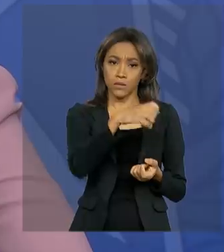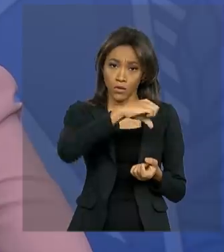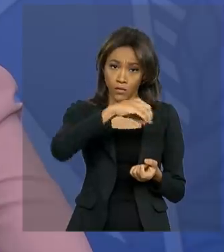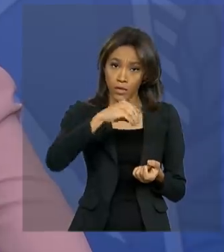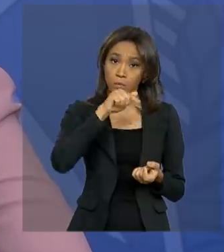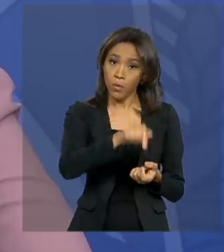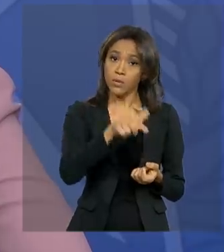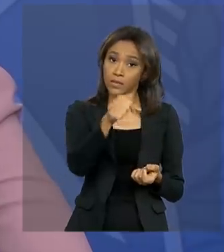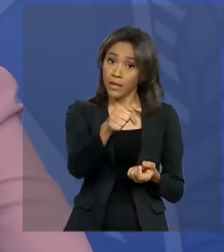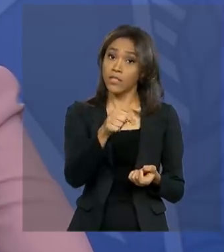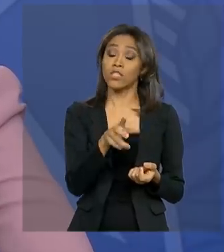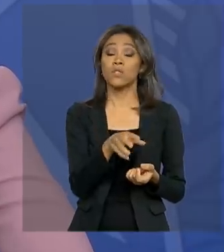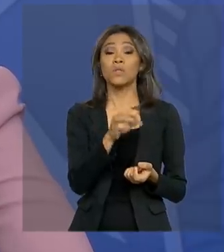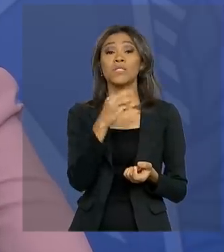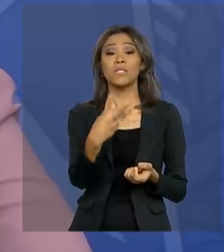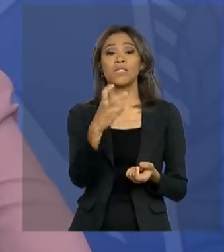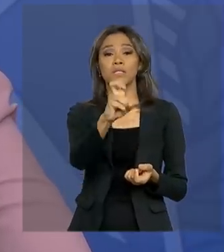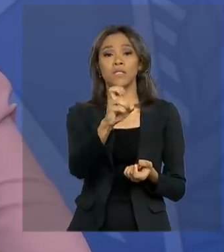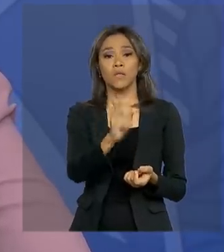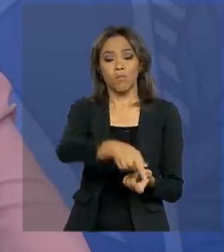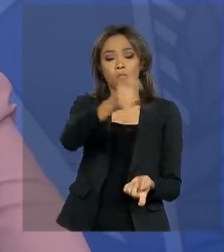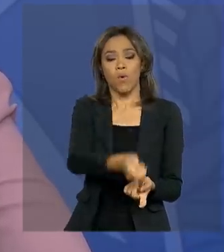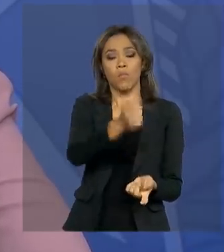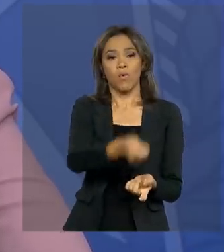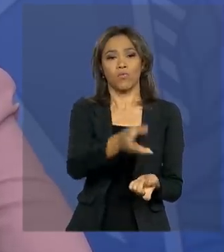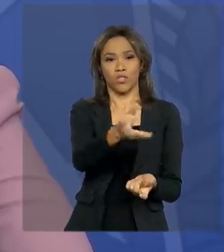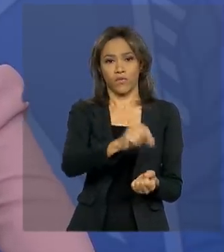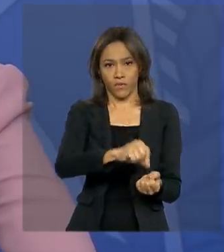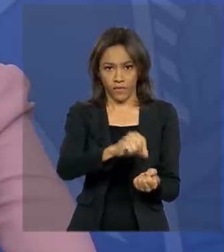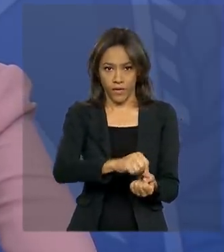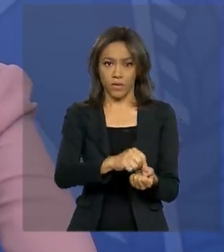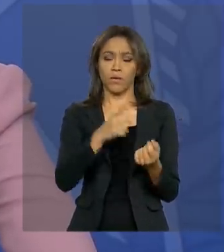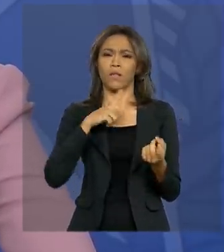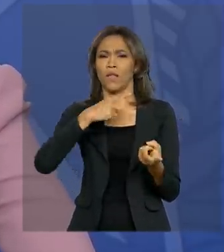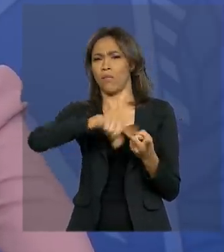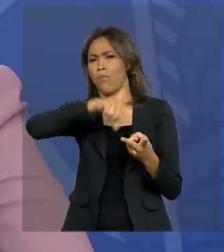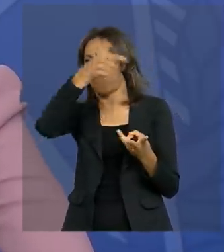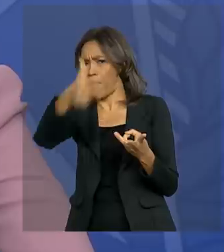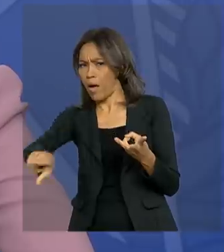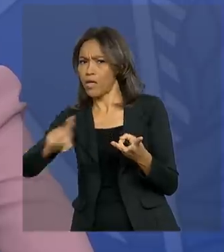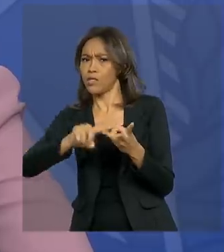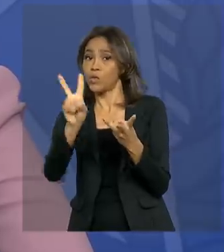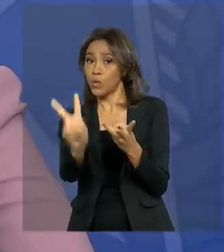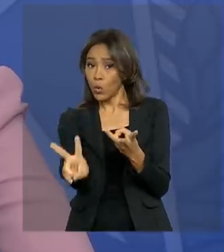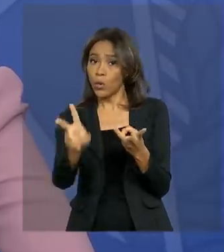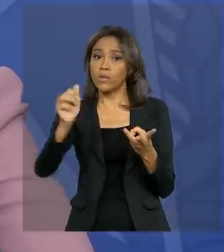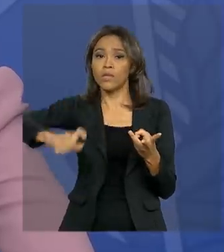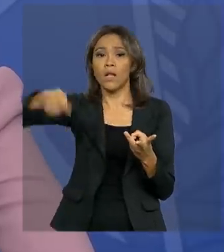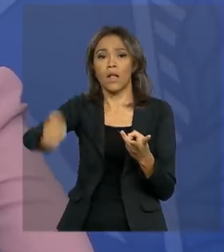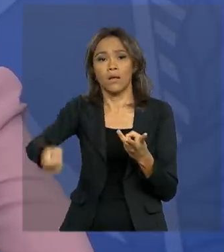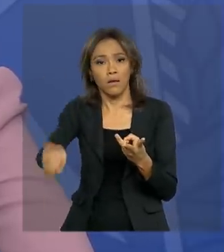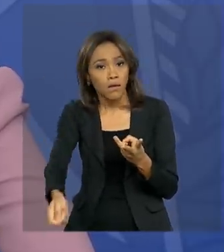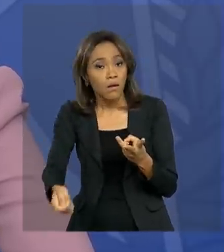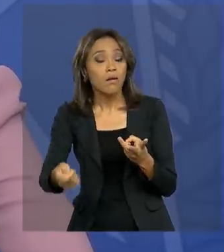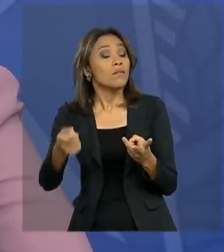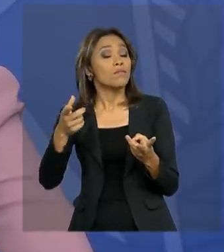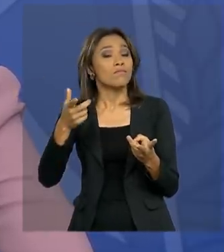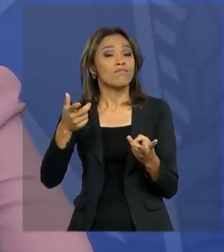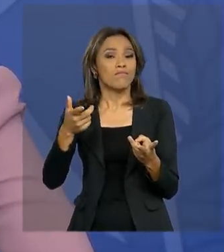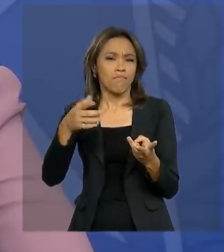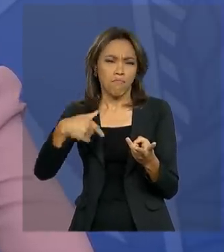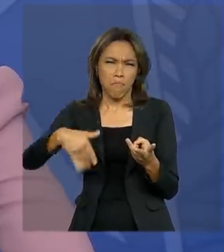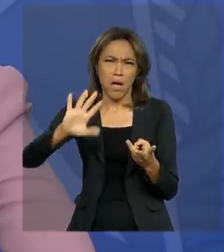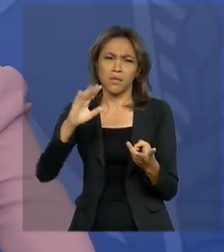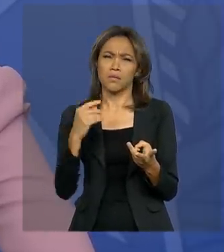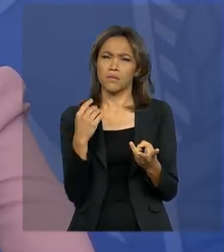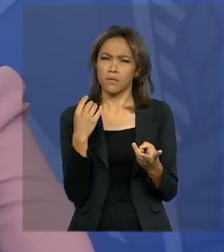35 leilões que já aconteceram em 2019. Temos mais dois por vir, então temos expectativas de mais R